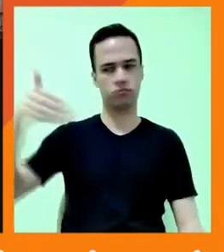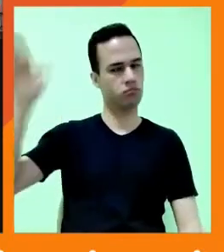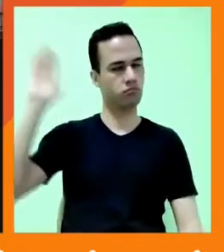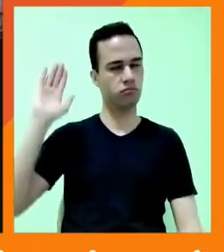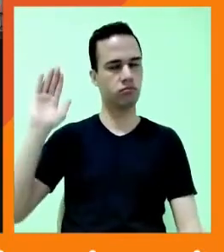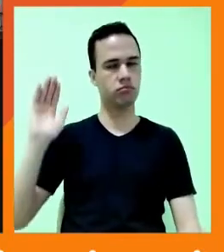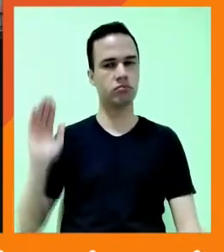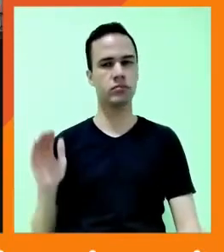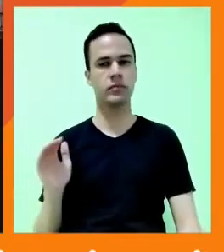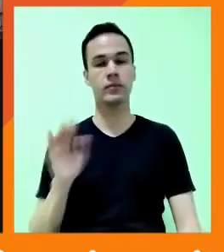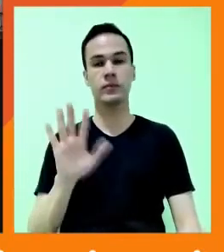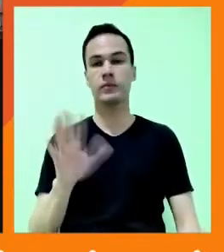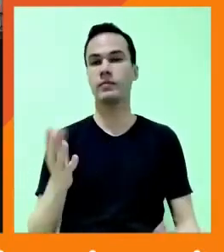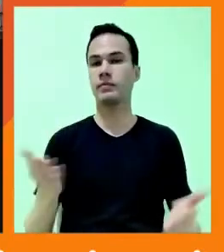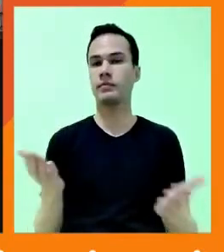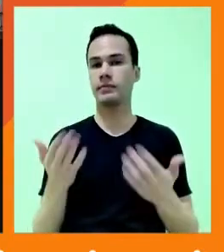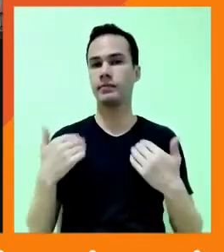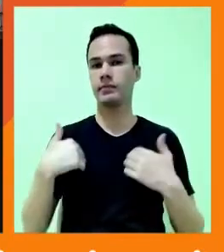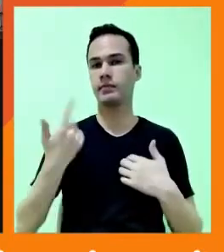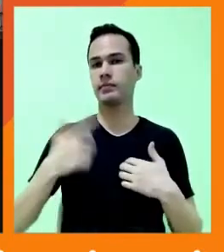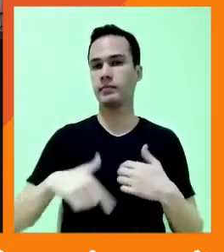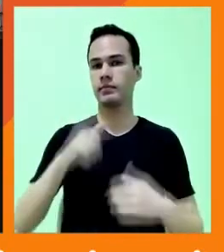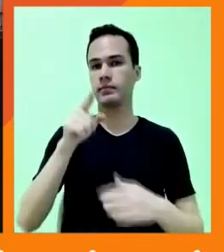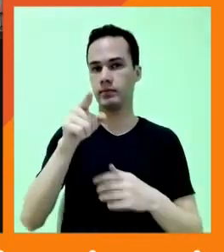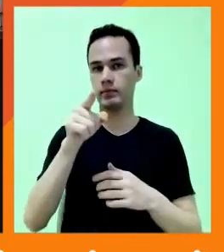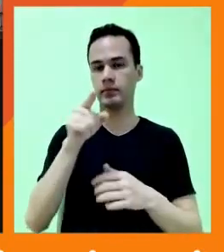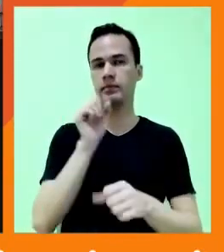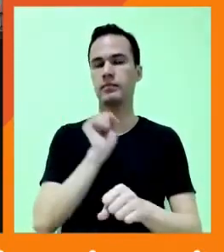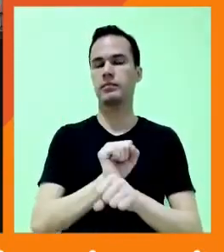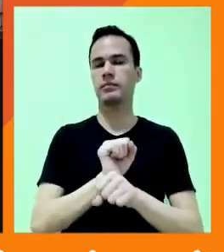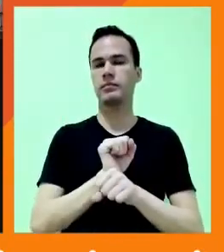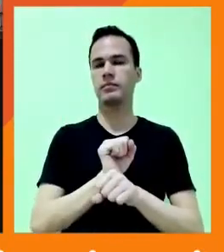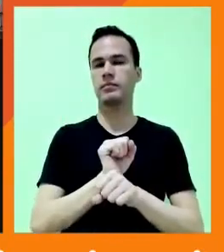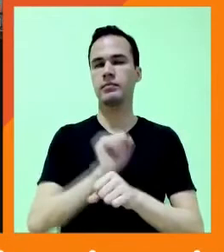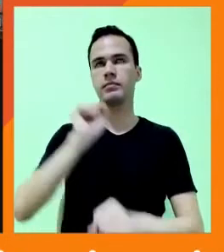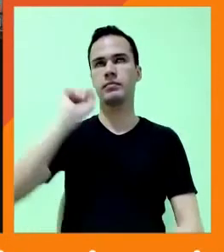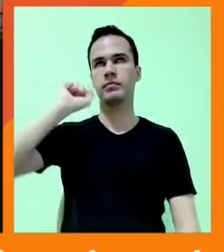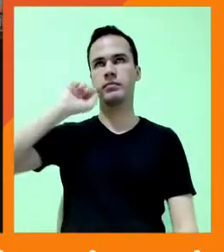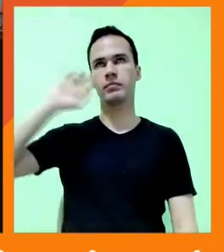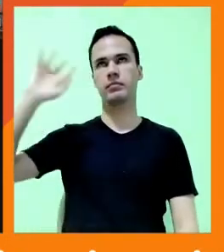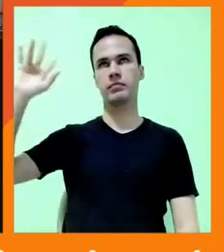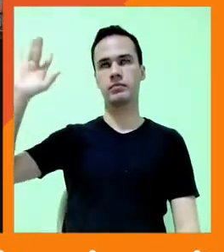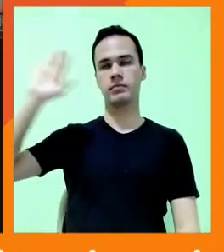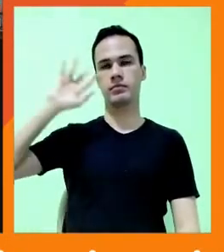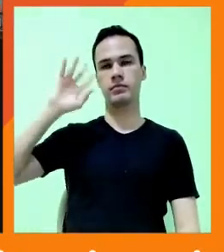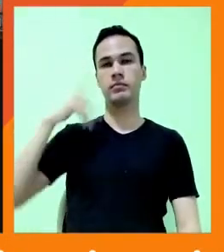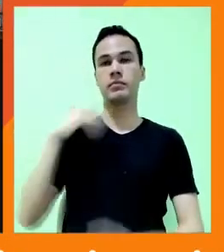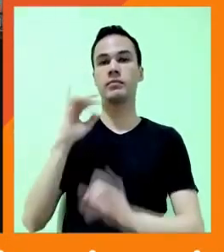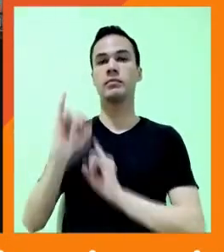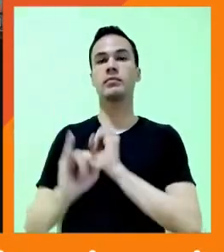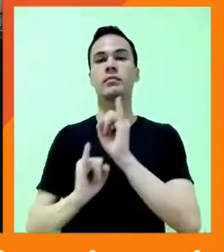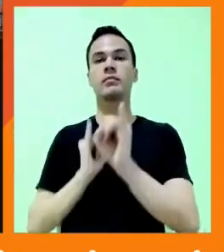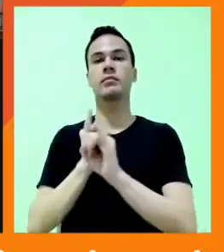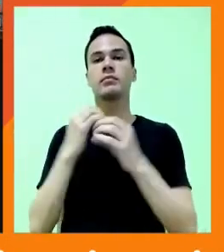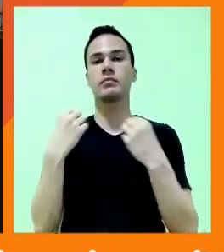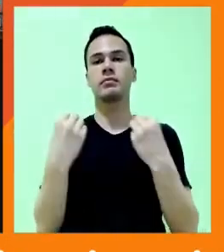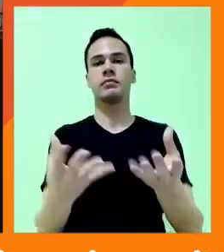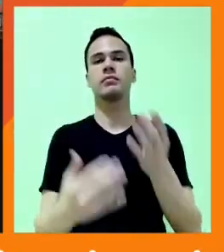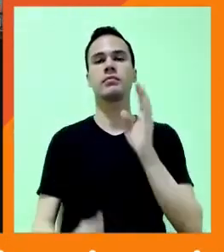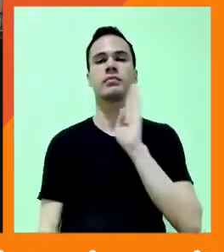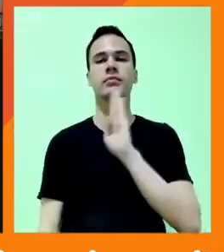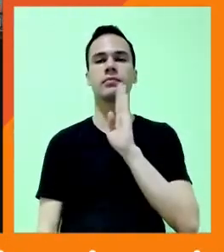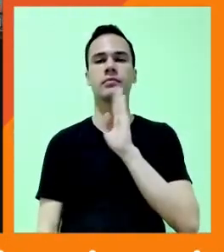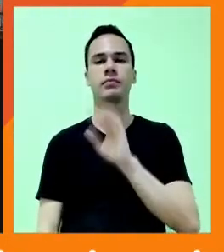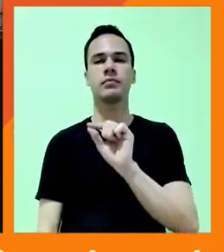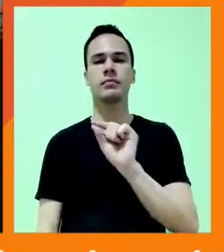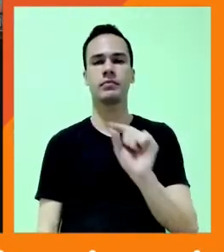Agora, de novo, quero que você pare por mais 30 segundos e pense. O que a internet já te deu de mais legal? Quem você é